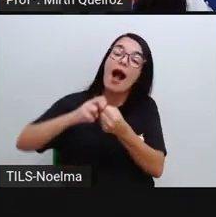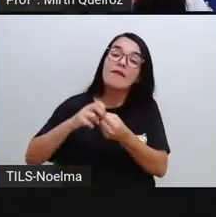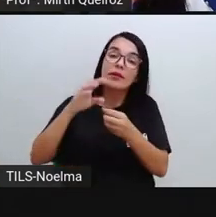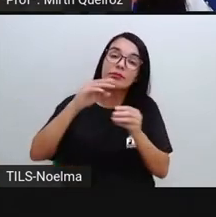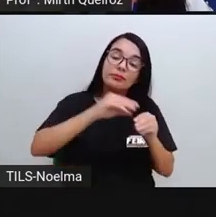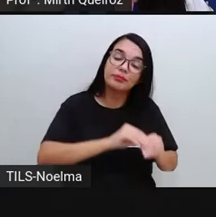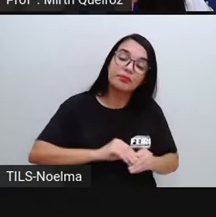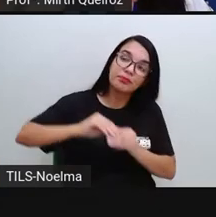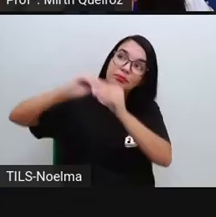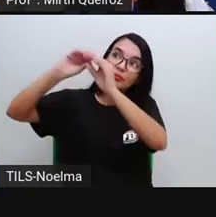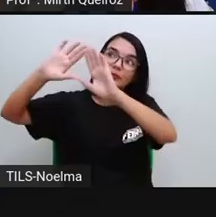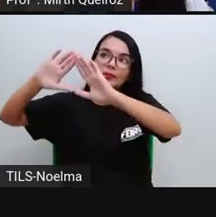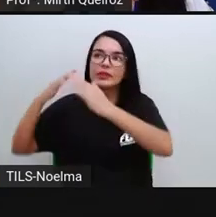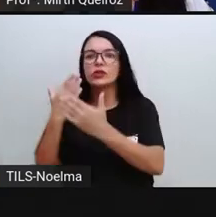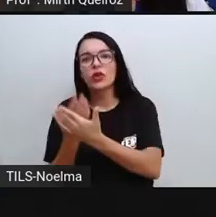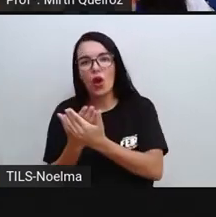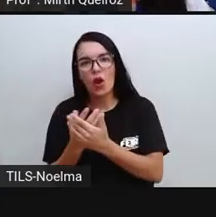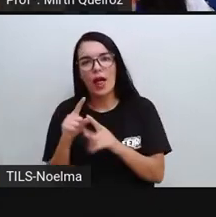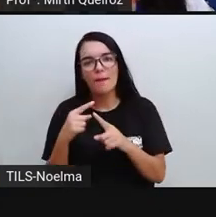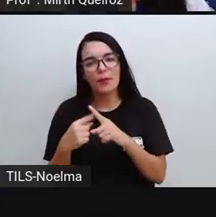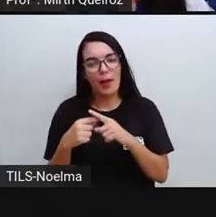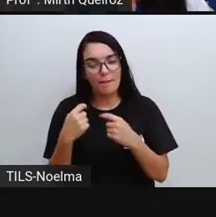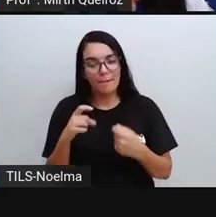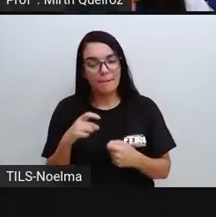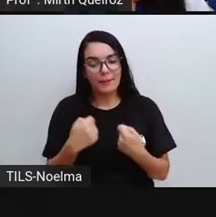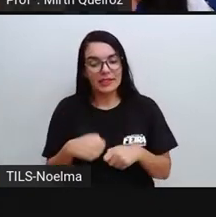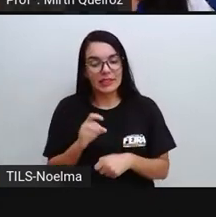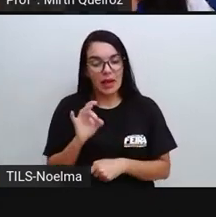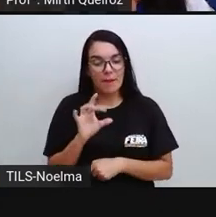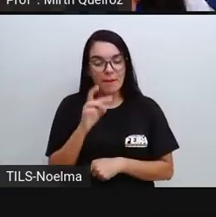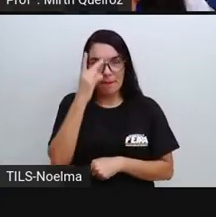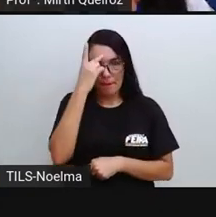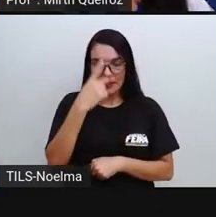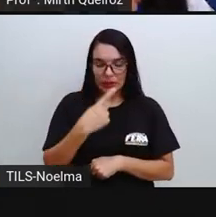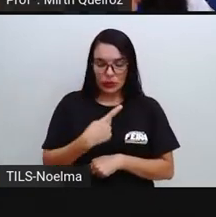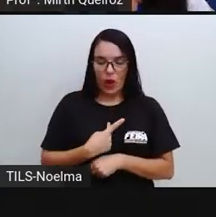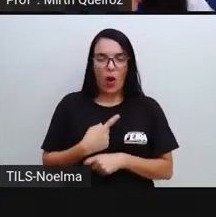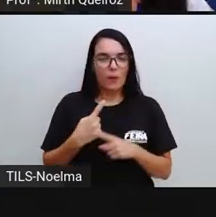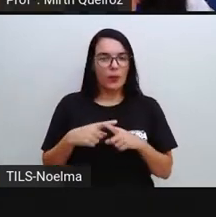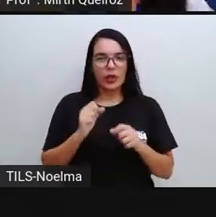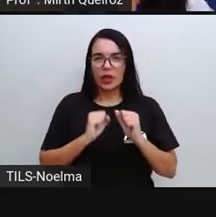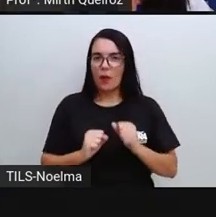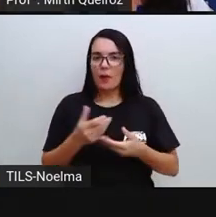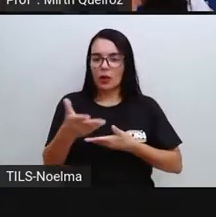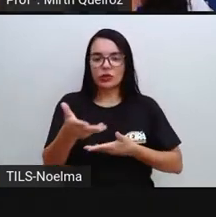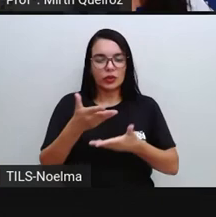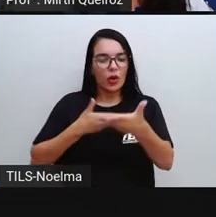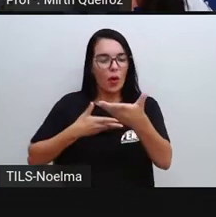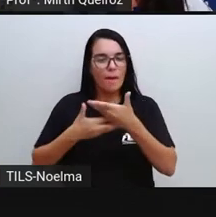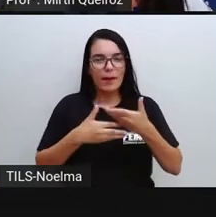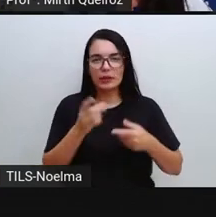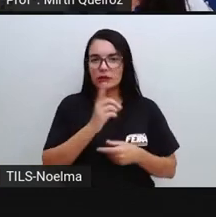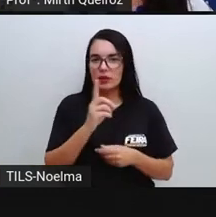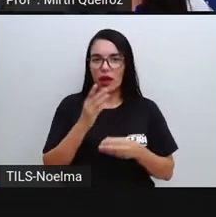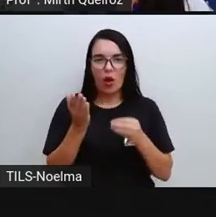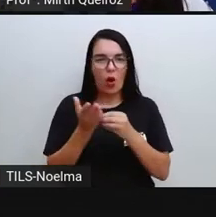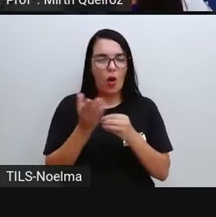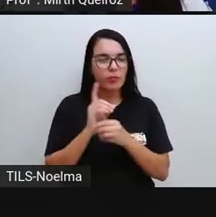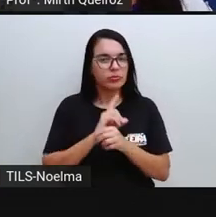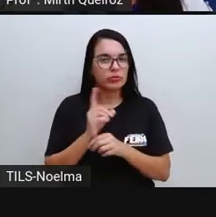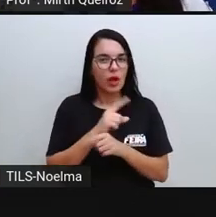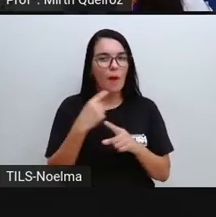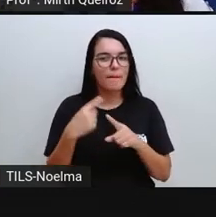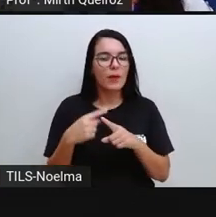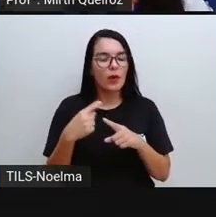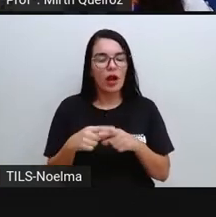a escola, porque cada um tem que ter esse material pessoal, uma vez que a gente não pode mais compartilhar, né? Devido aí à